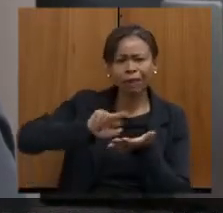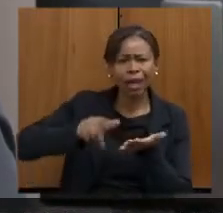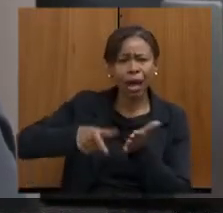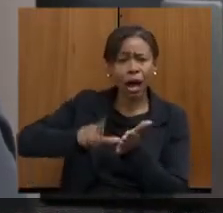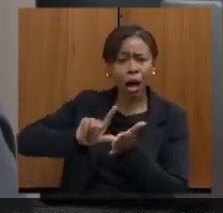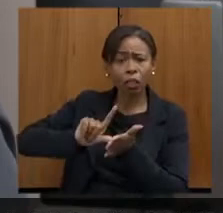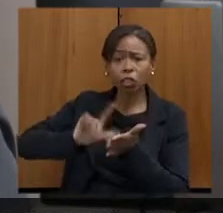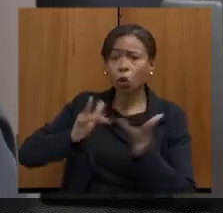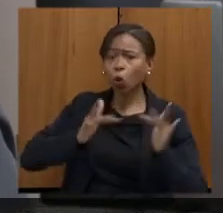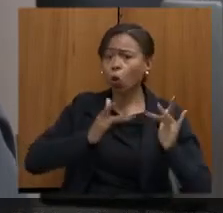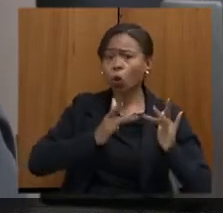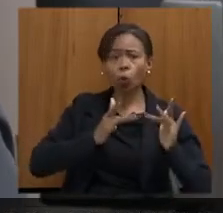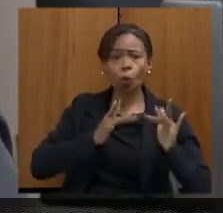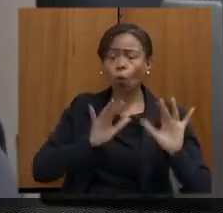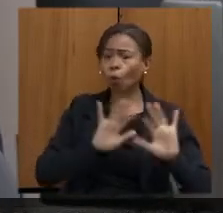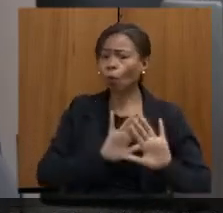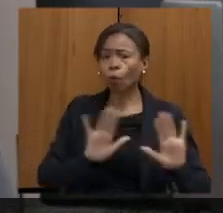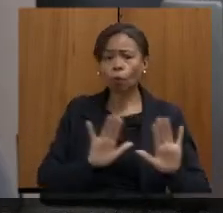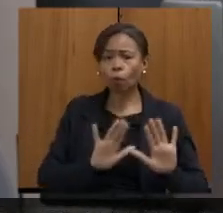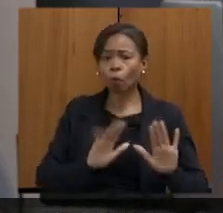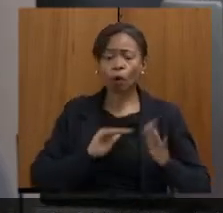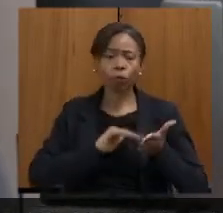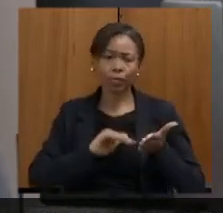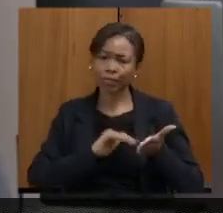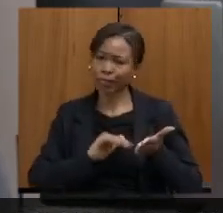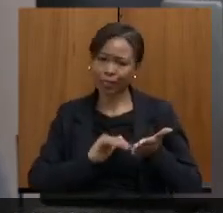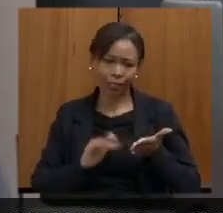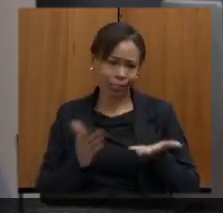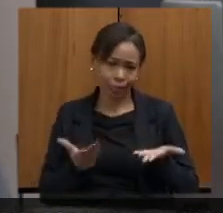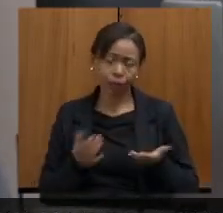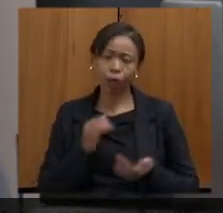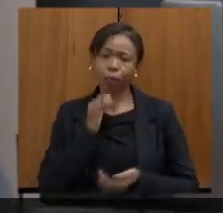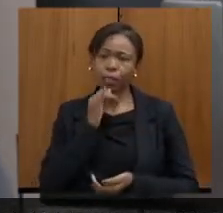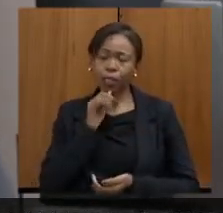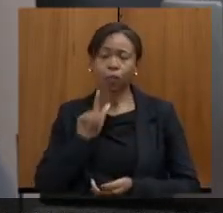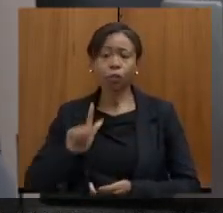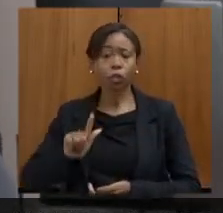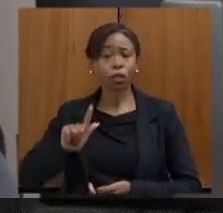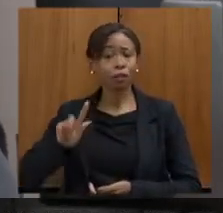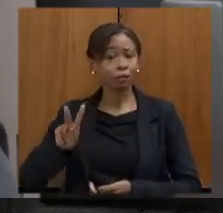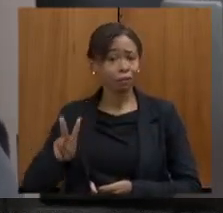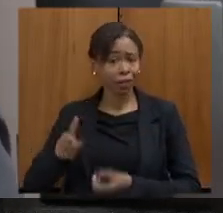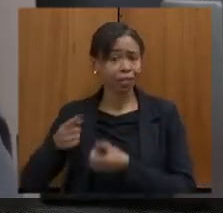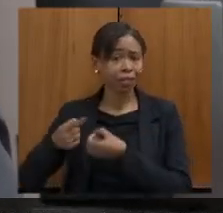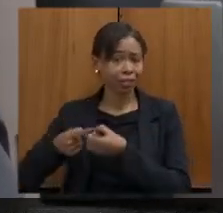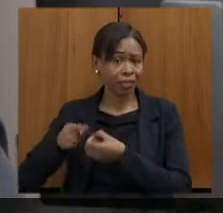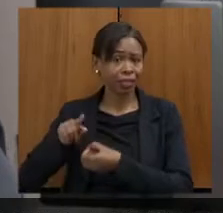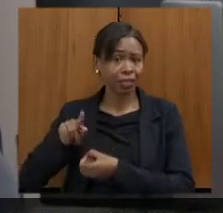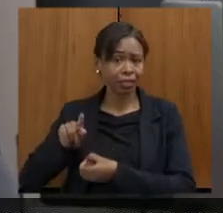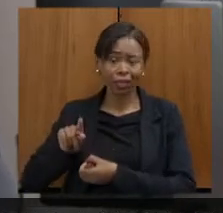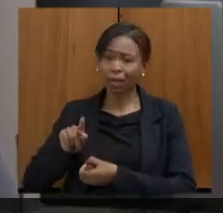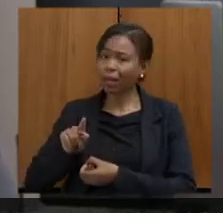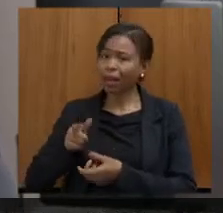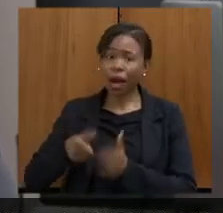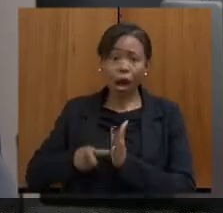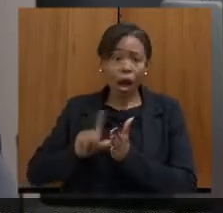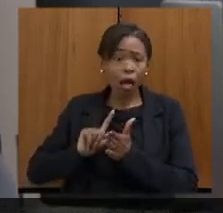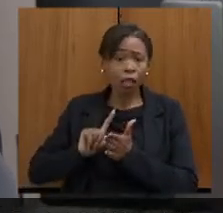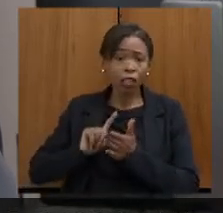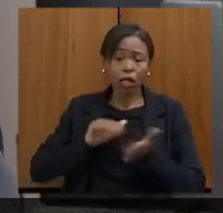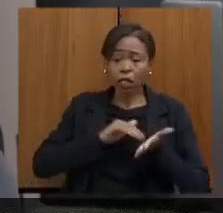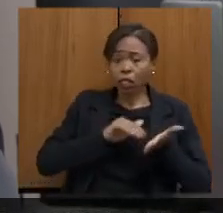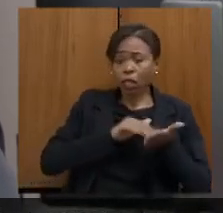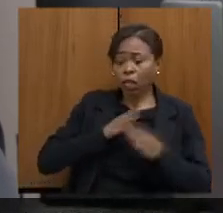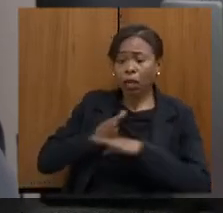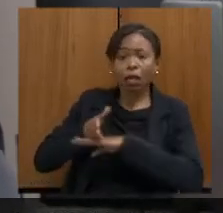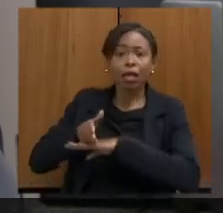secretaria, muitos municípios, como, por exemplo, o governador Valadares, nunca havia recebido ninguém da Secretaria de Estado